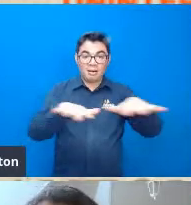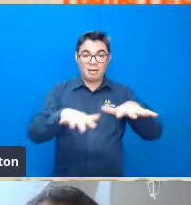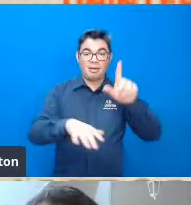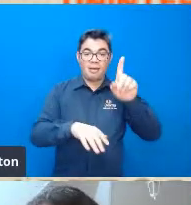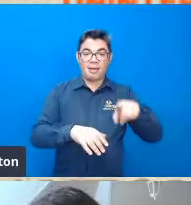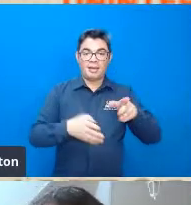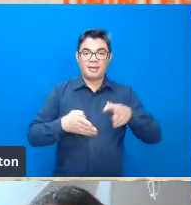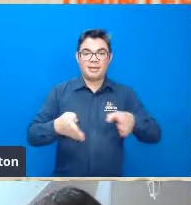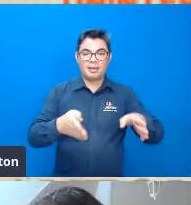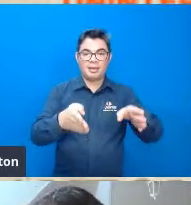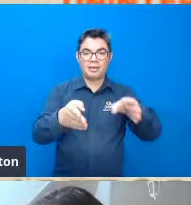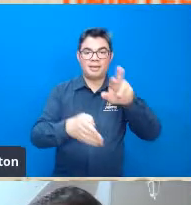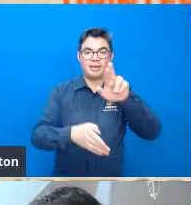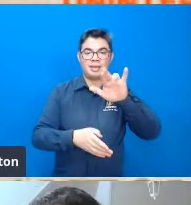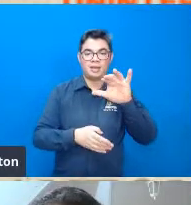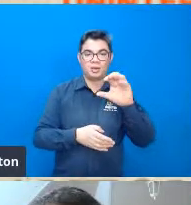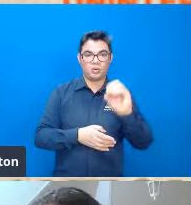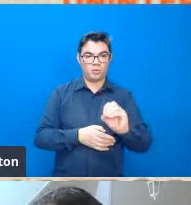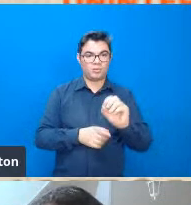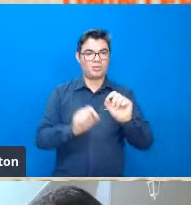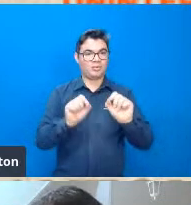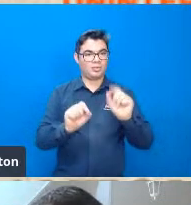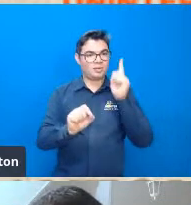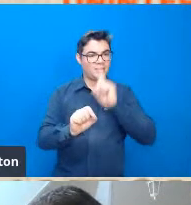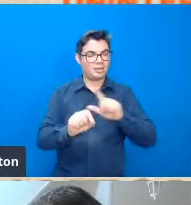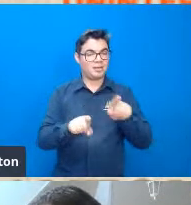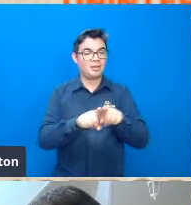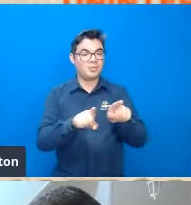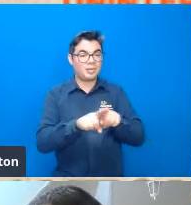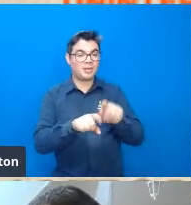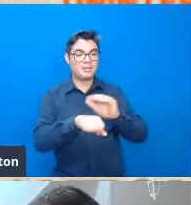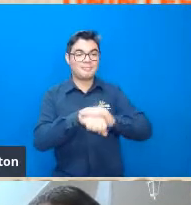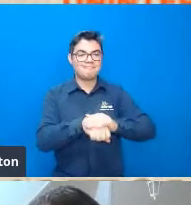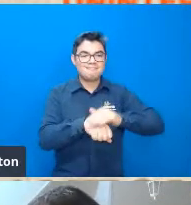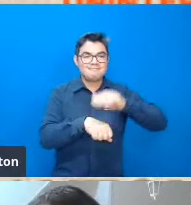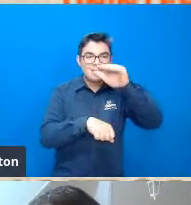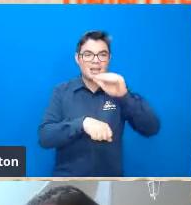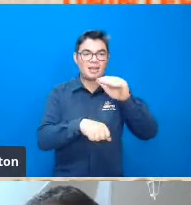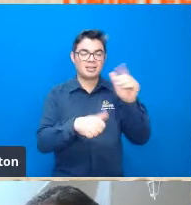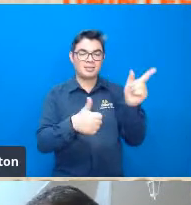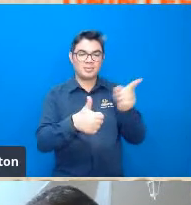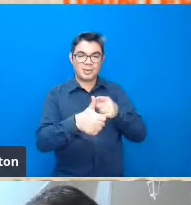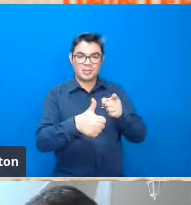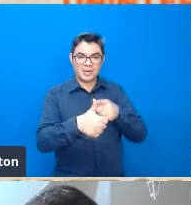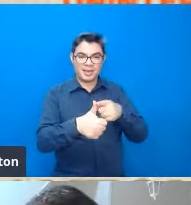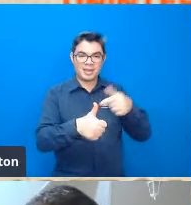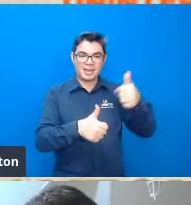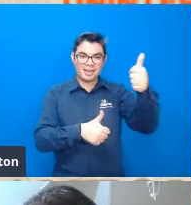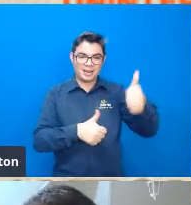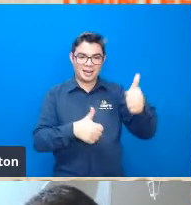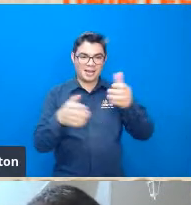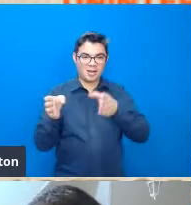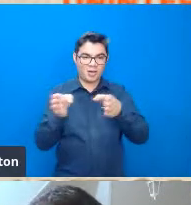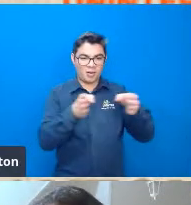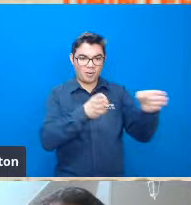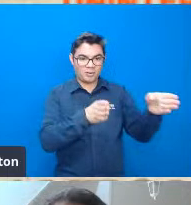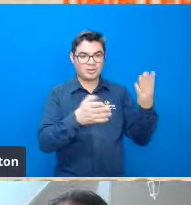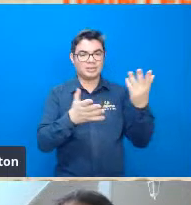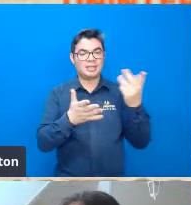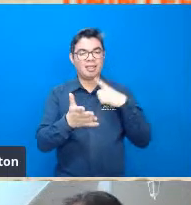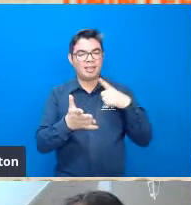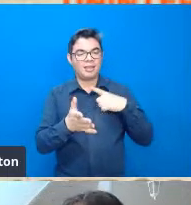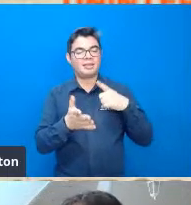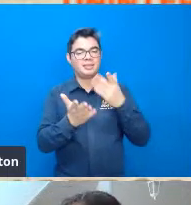muito muito elevado uma alta densidade de canais de primeira ordem de canais de segmentos